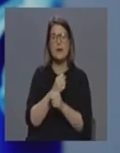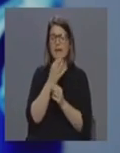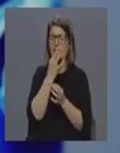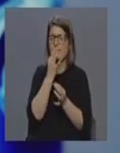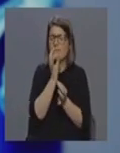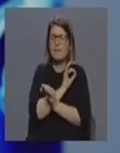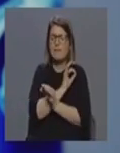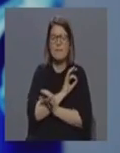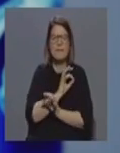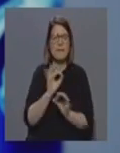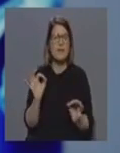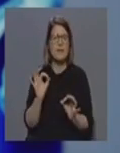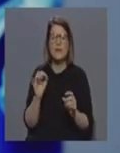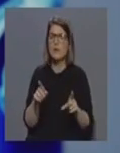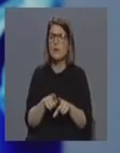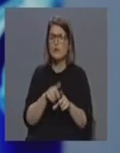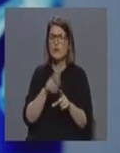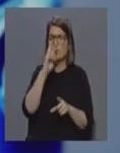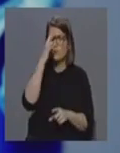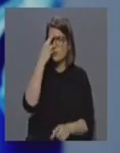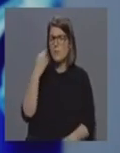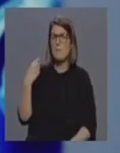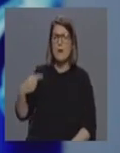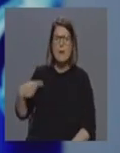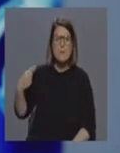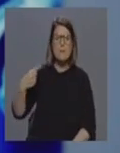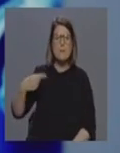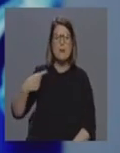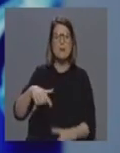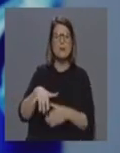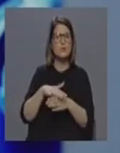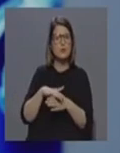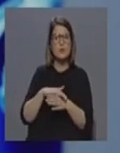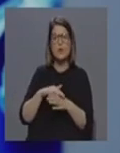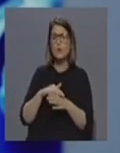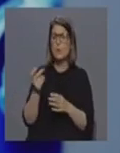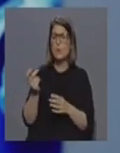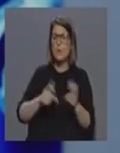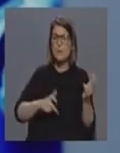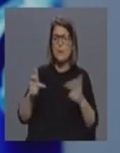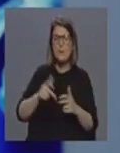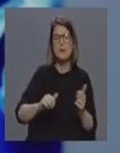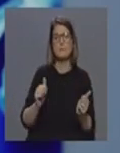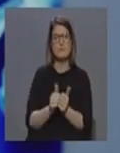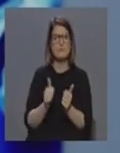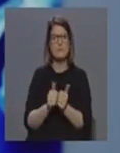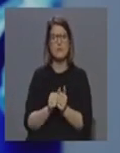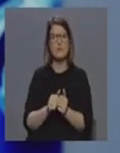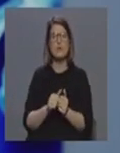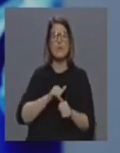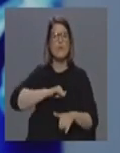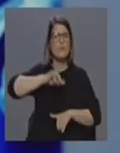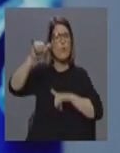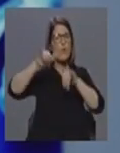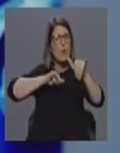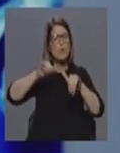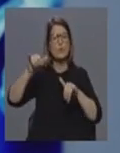têm sido incansáveis diariamente ao FIOCAB, entanto, a acompanhar todas estas situações, acompanhar voos,